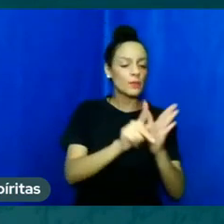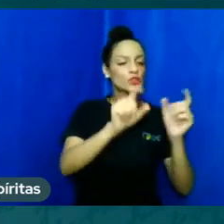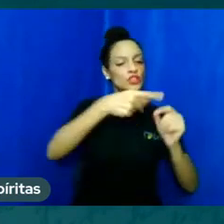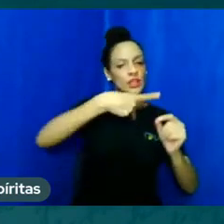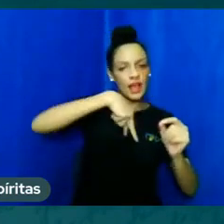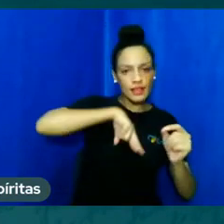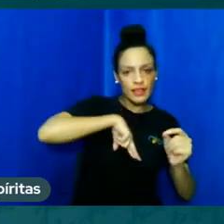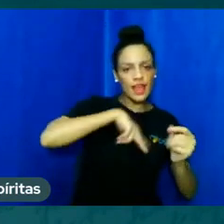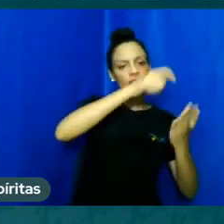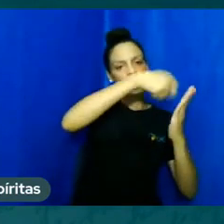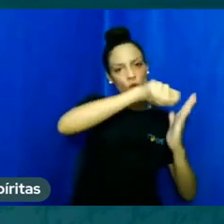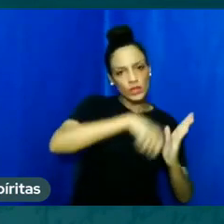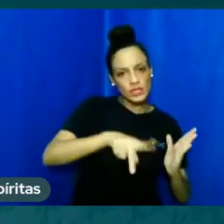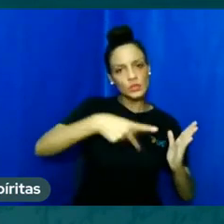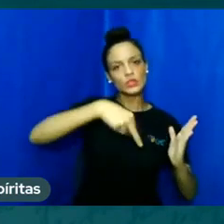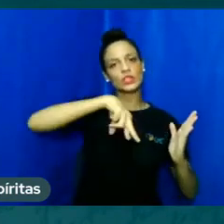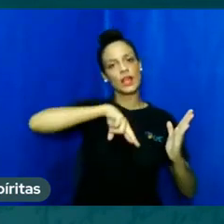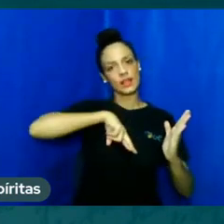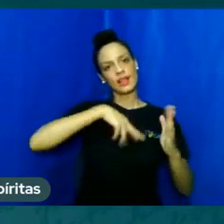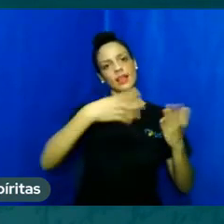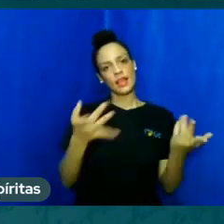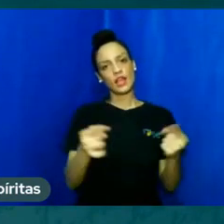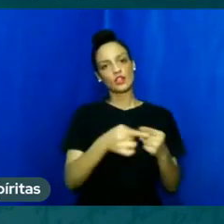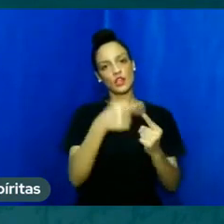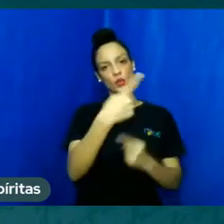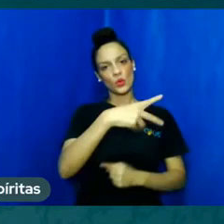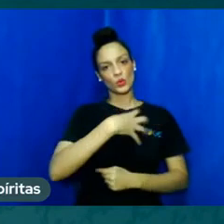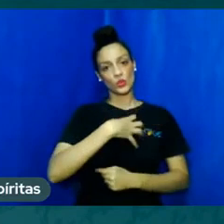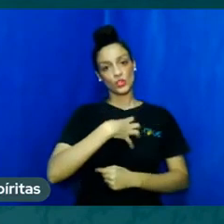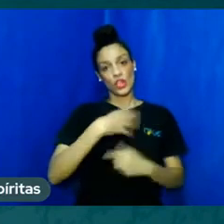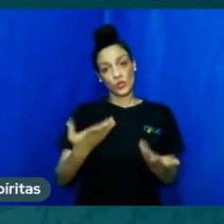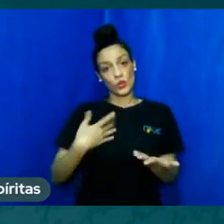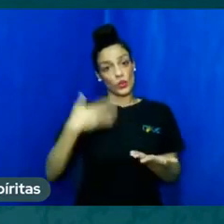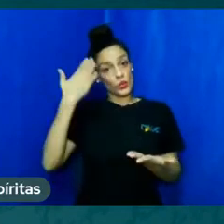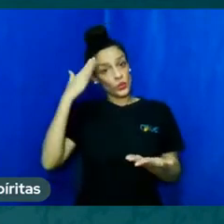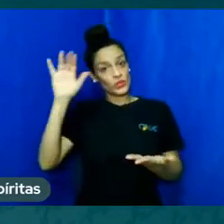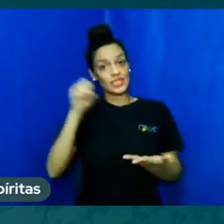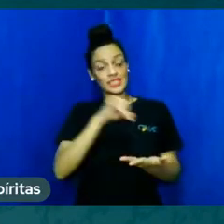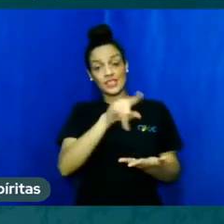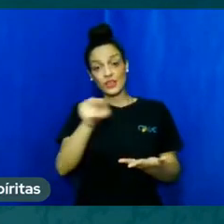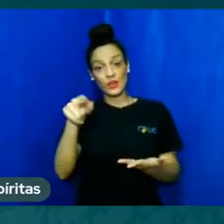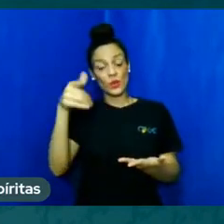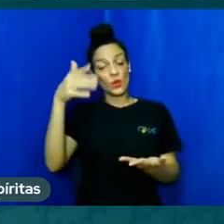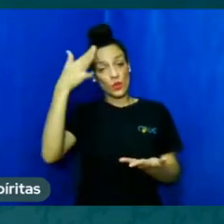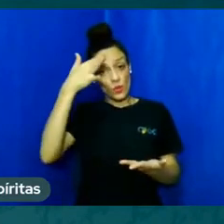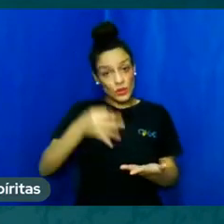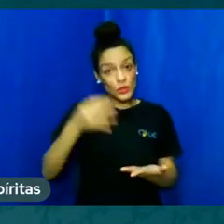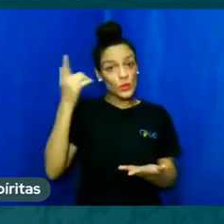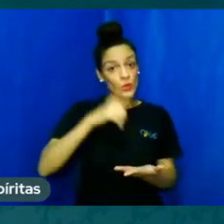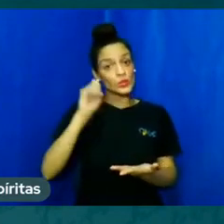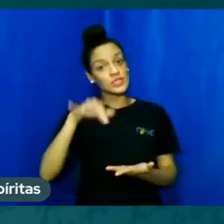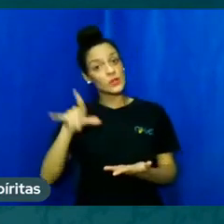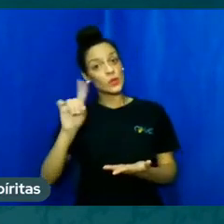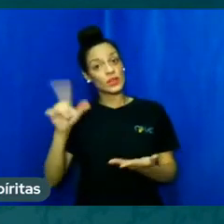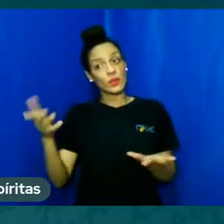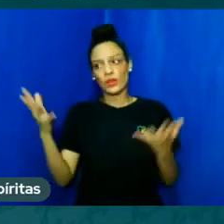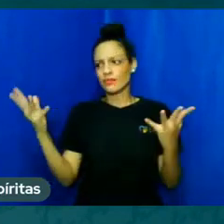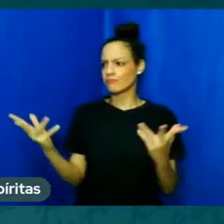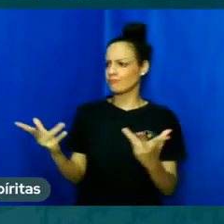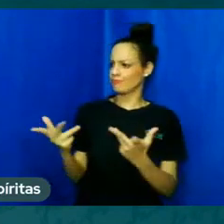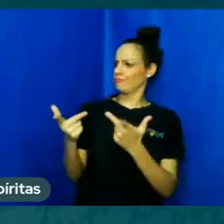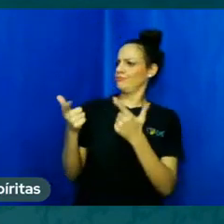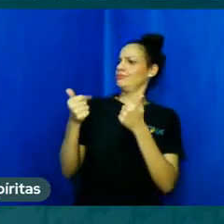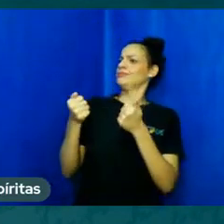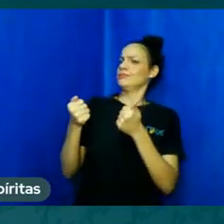e aí sim caberia segundo a forma dele não sei se deu uma ideia pra quem perguntou excelente vamos